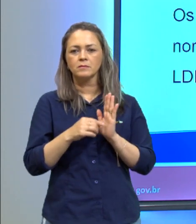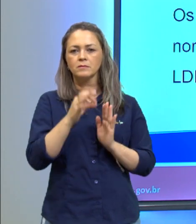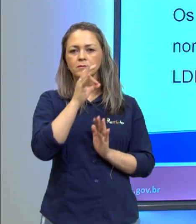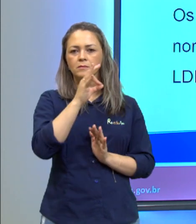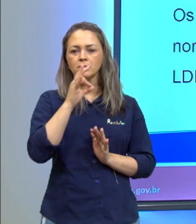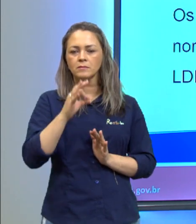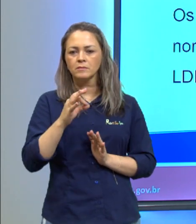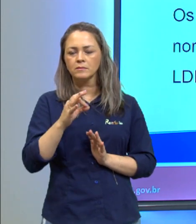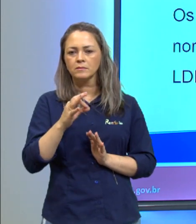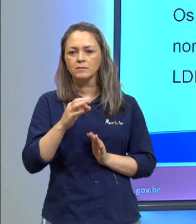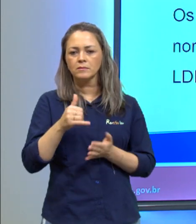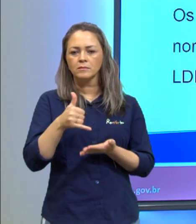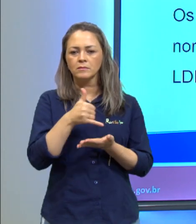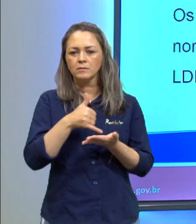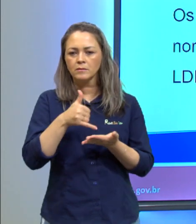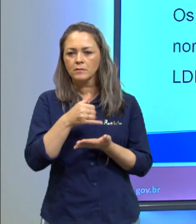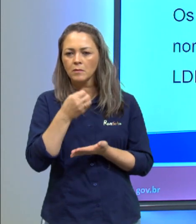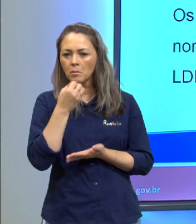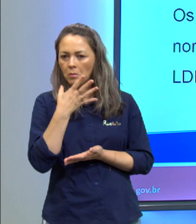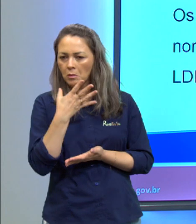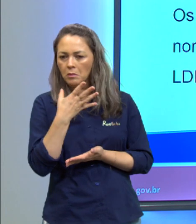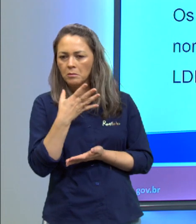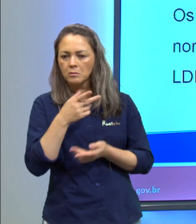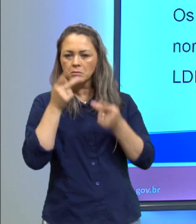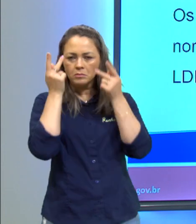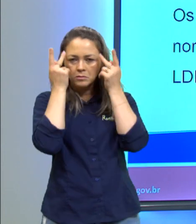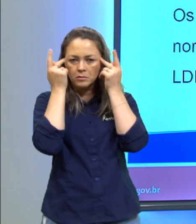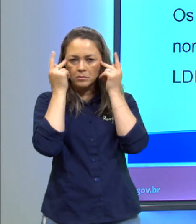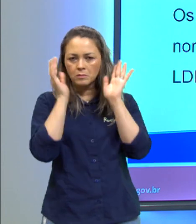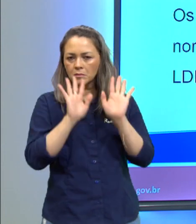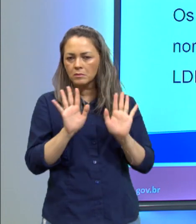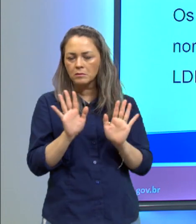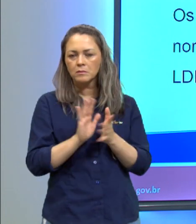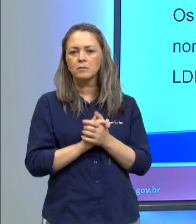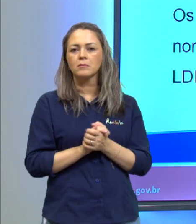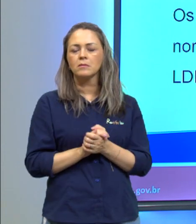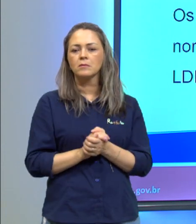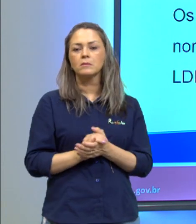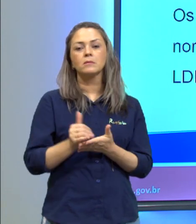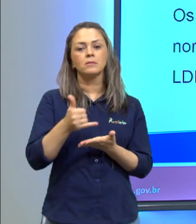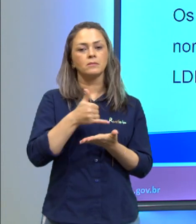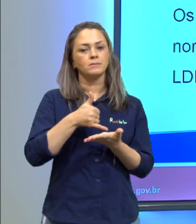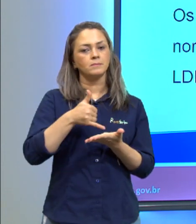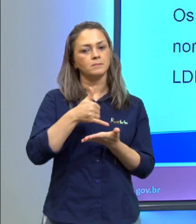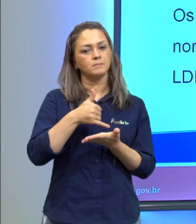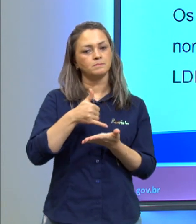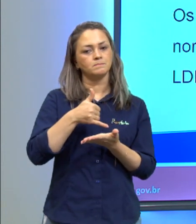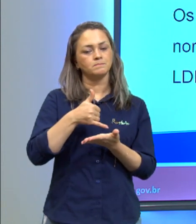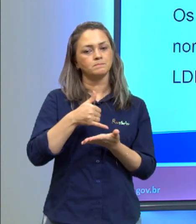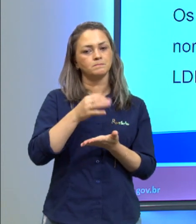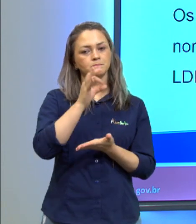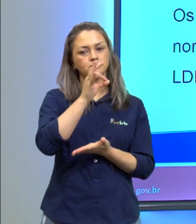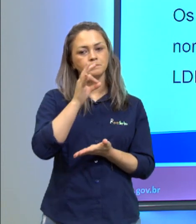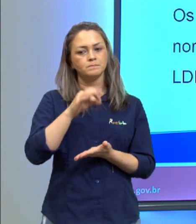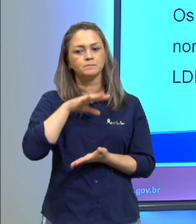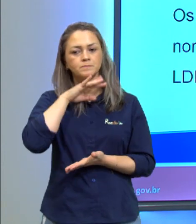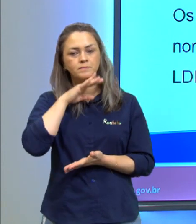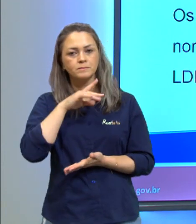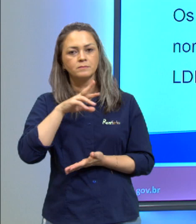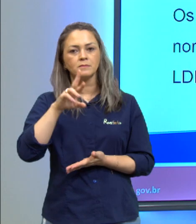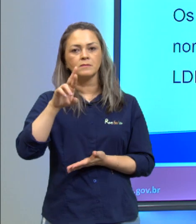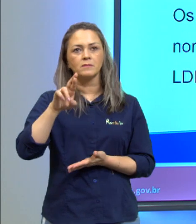colesterol bom porém a taxa do colesterol ruim também chamado de